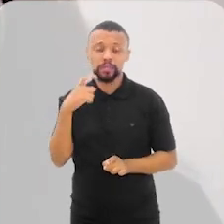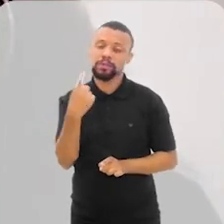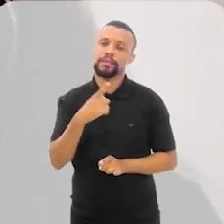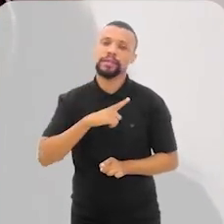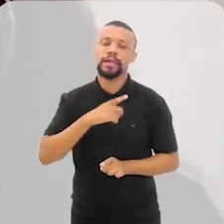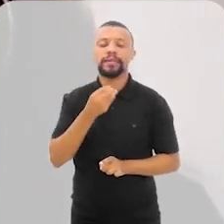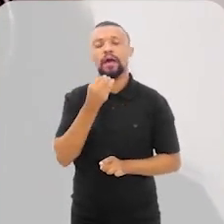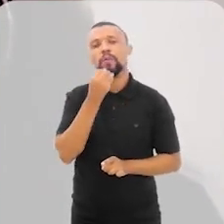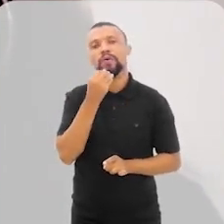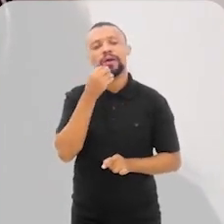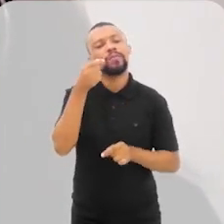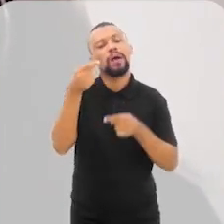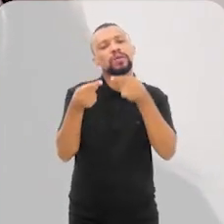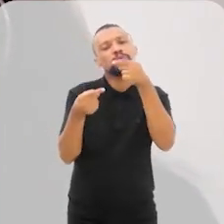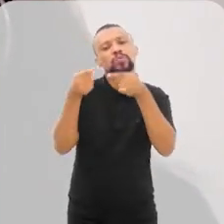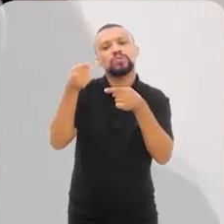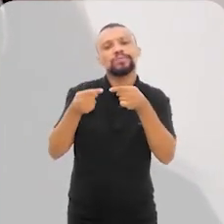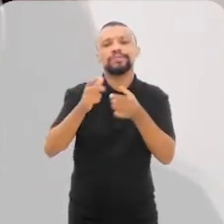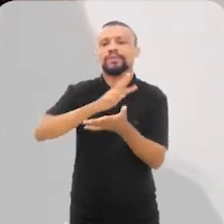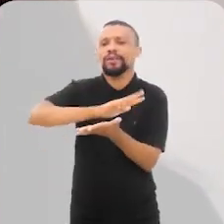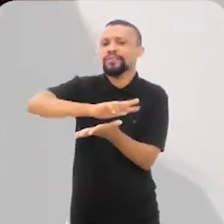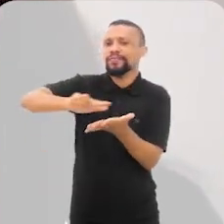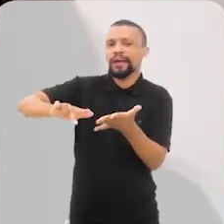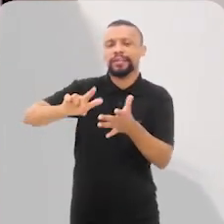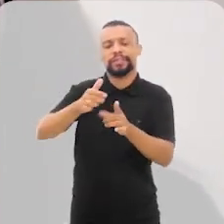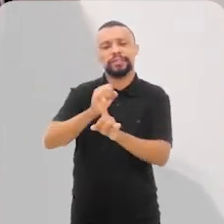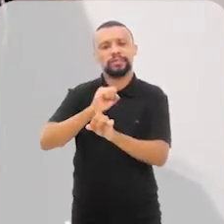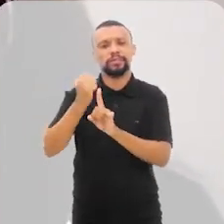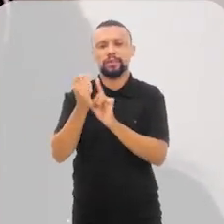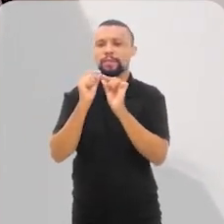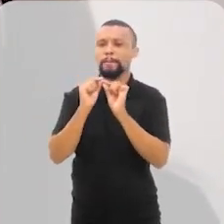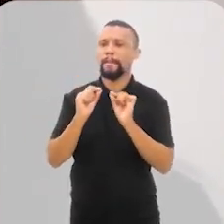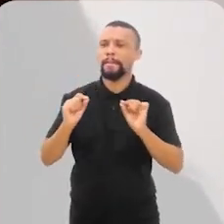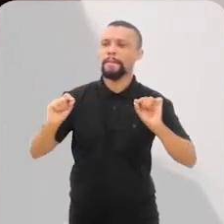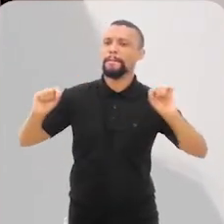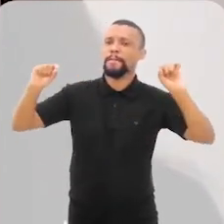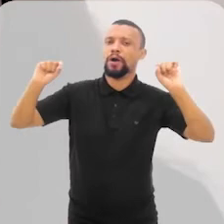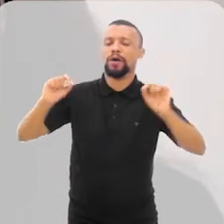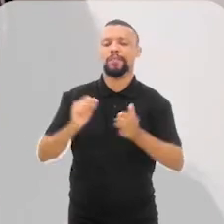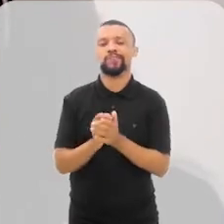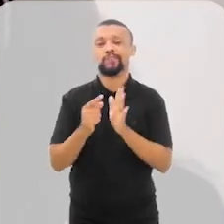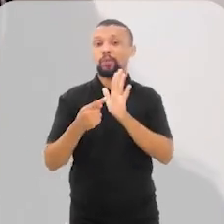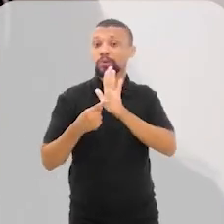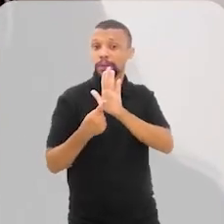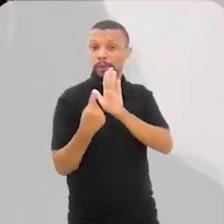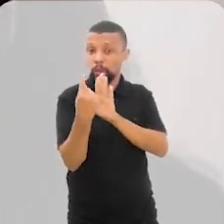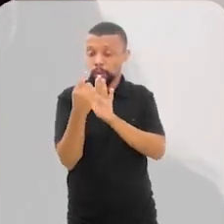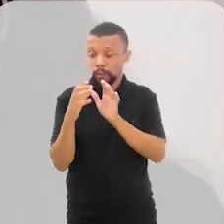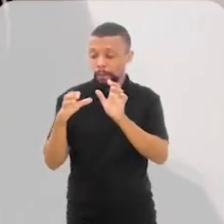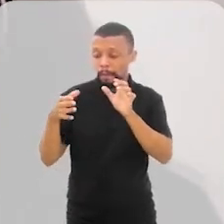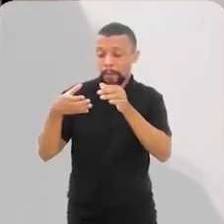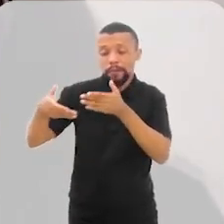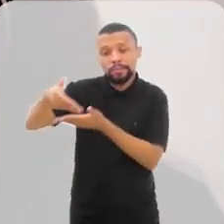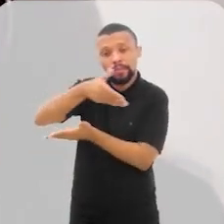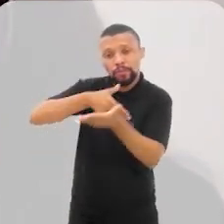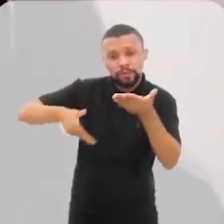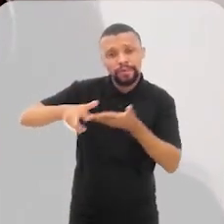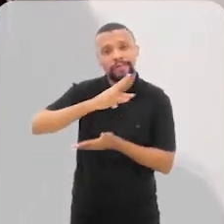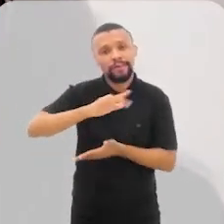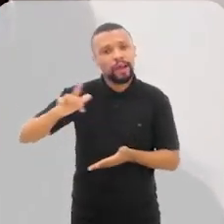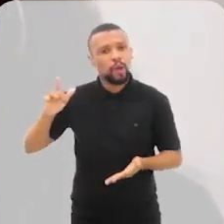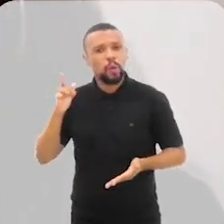A gente ter essa possibilidade de ter uma discussão com os diversos setores da sociedade e trazer isso para um conjunto que vai